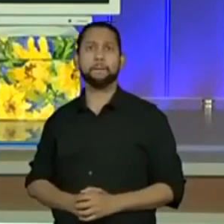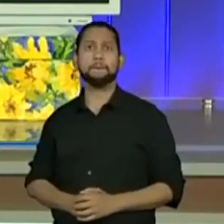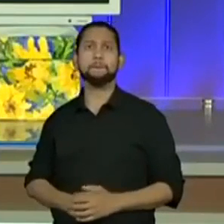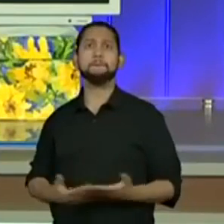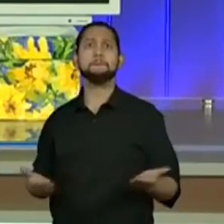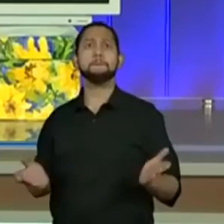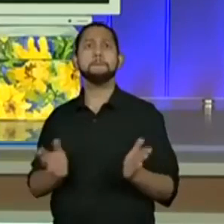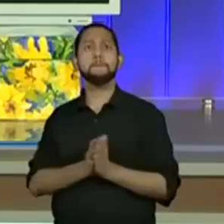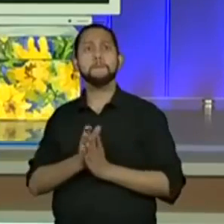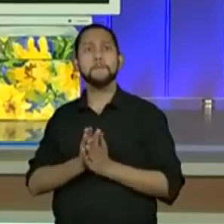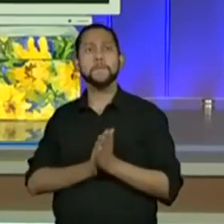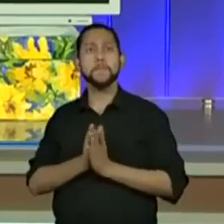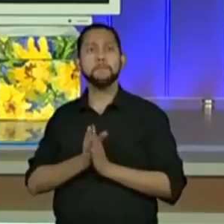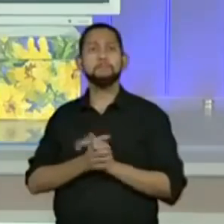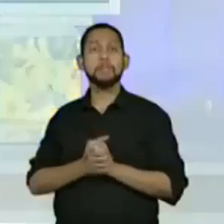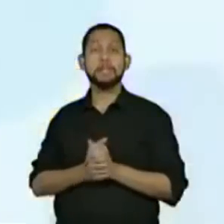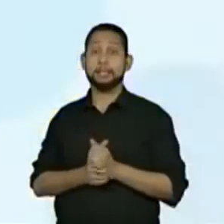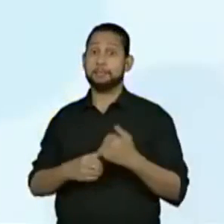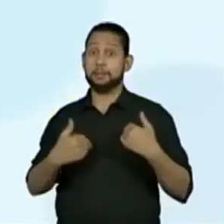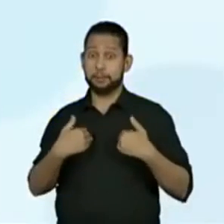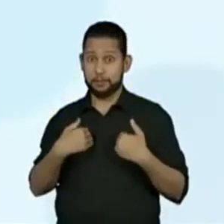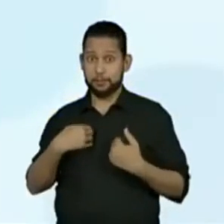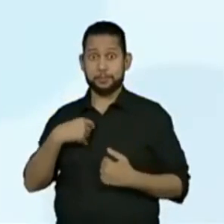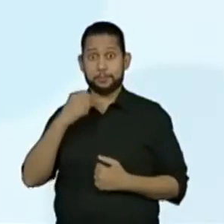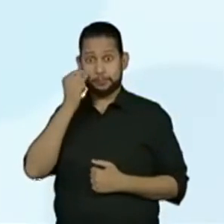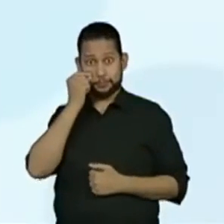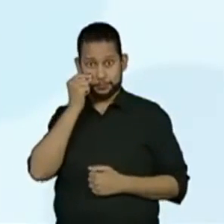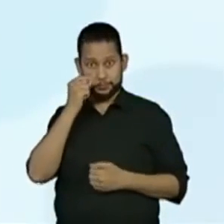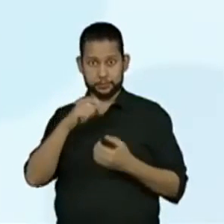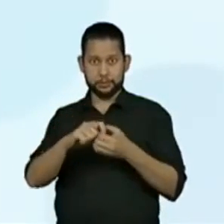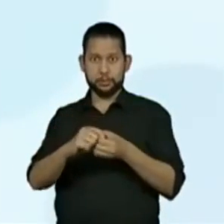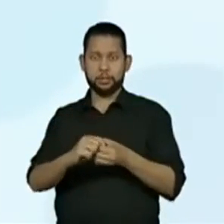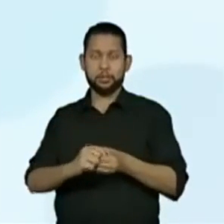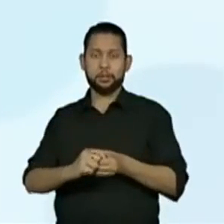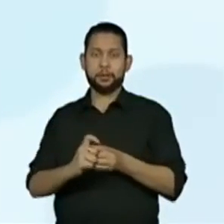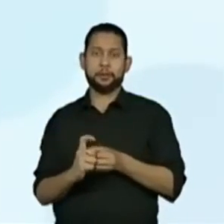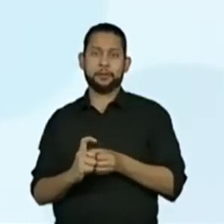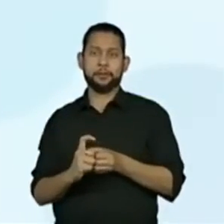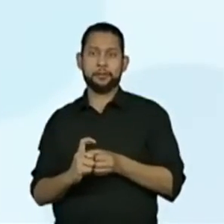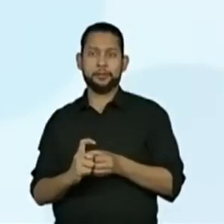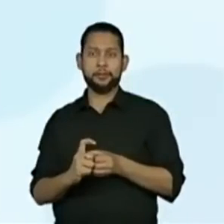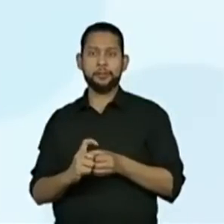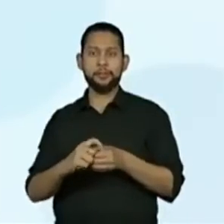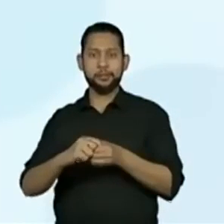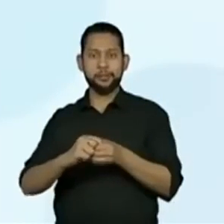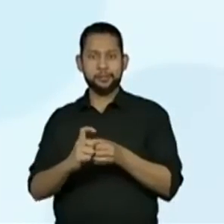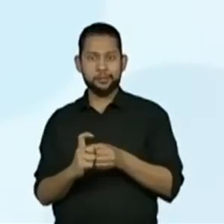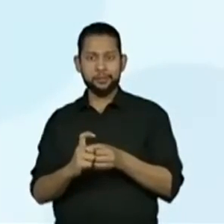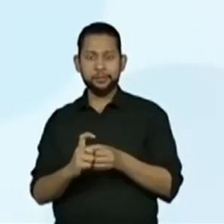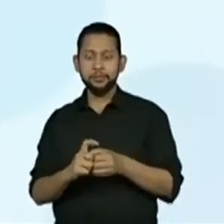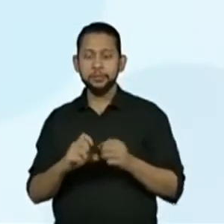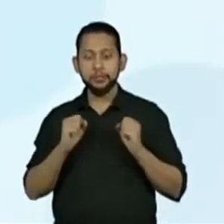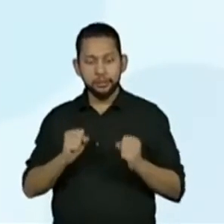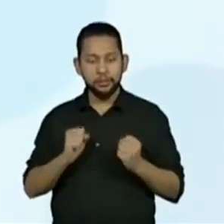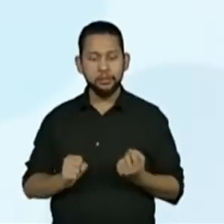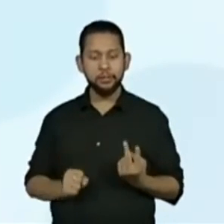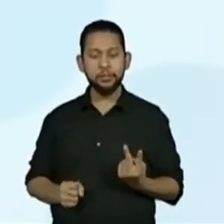Mas e se a gente muda... Ó, as chances da professora Aline abrir o cadeado na primeira tentativa são iguais?